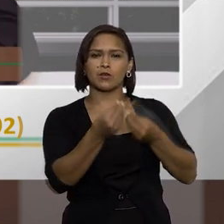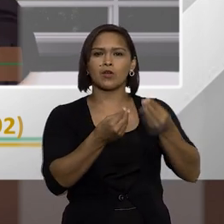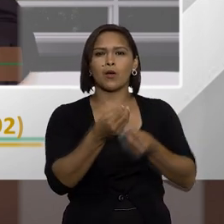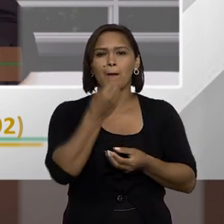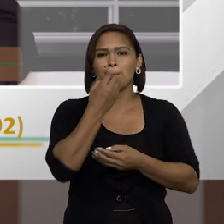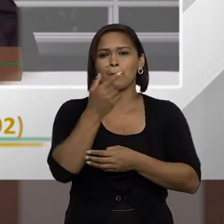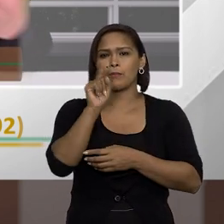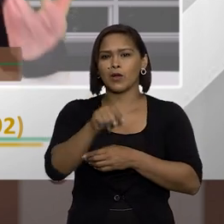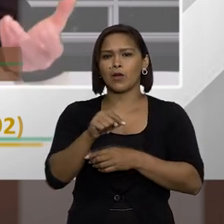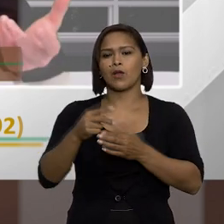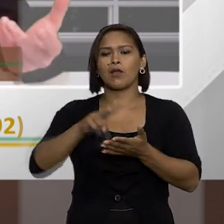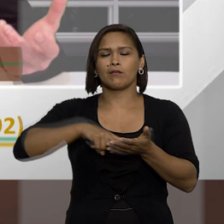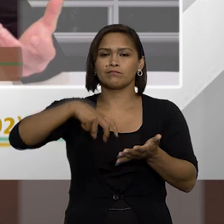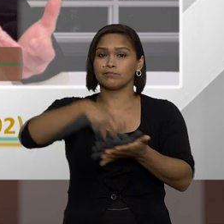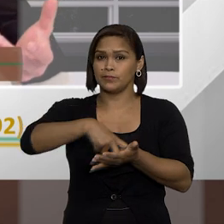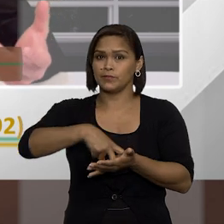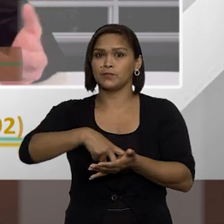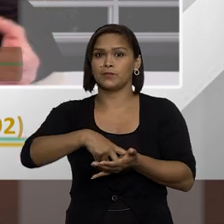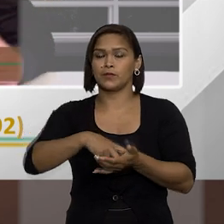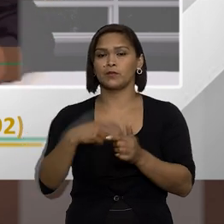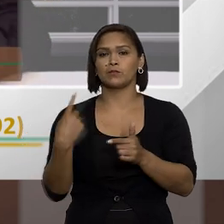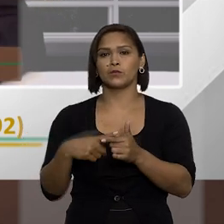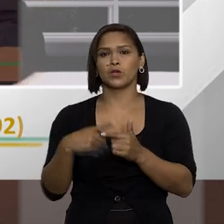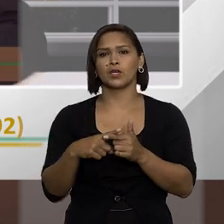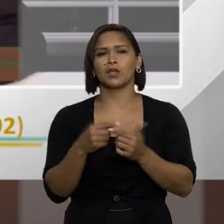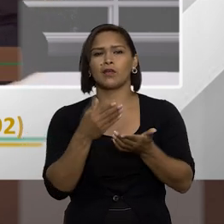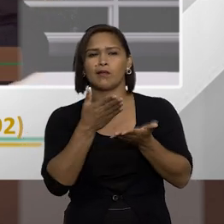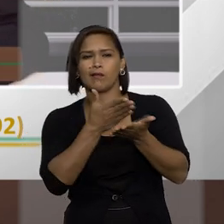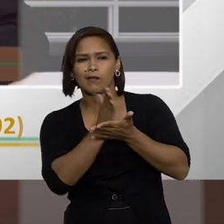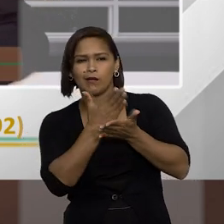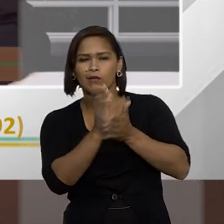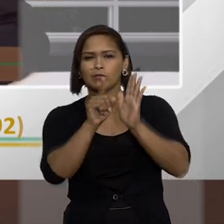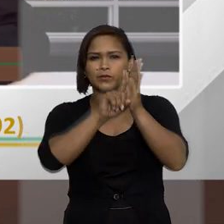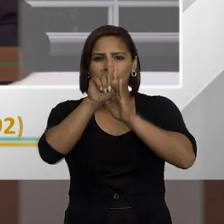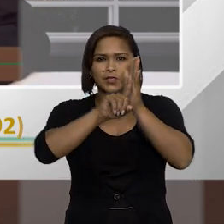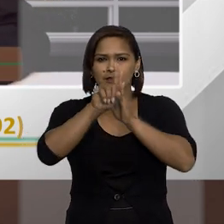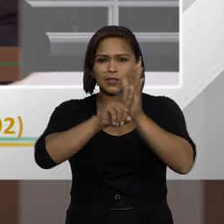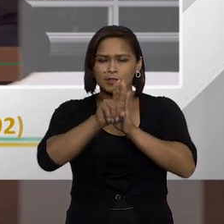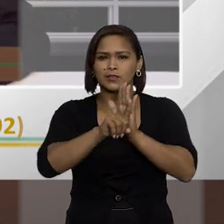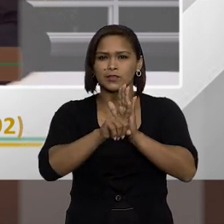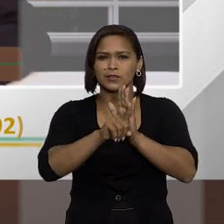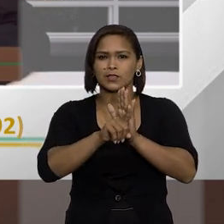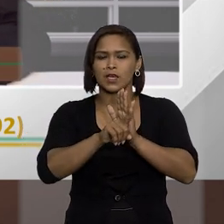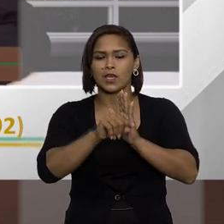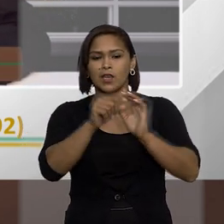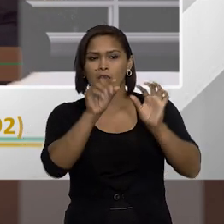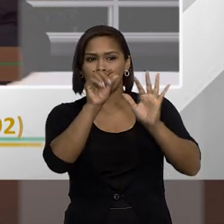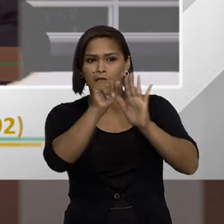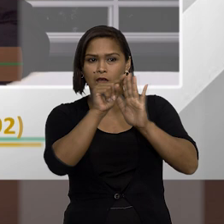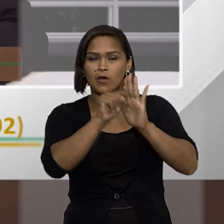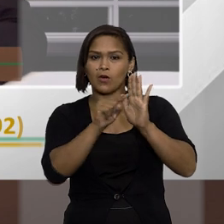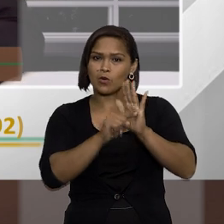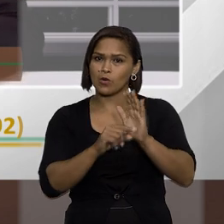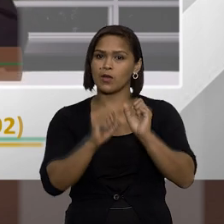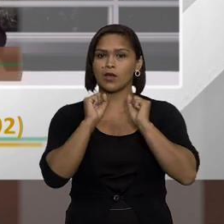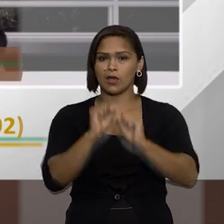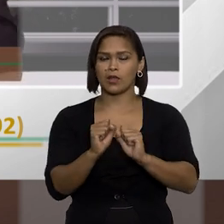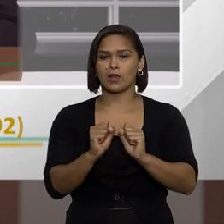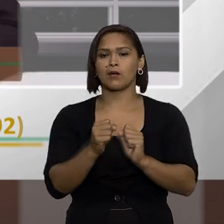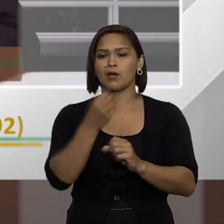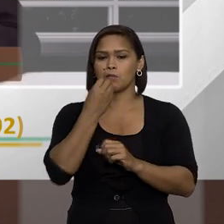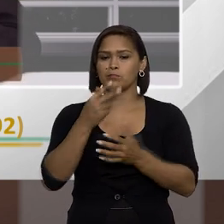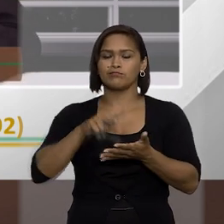como benéfica à impunidade porque às vezes analisando de uma forma mais leiga ela em alguns pontos ela realmente pode